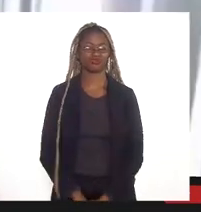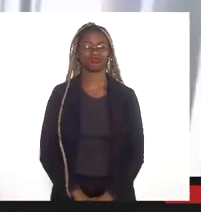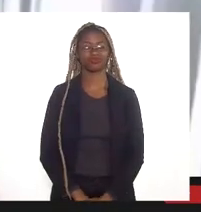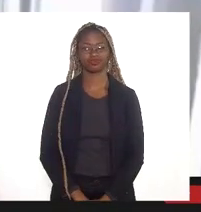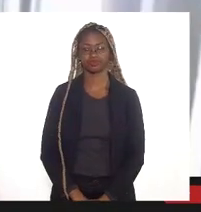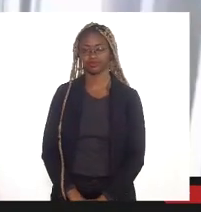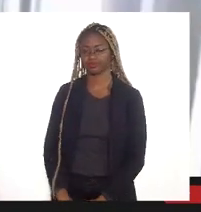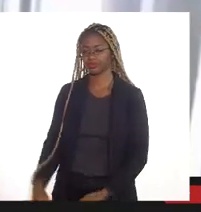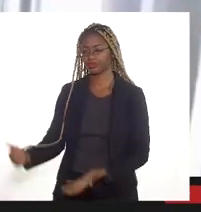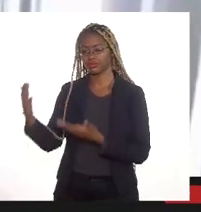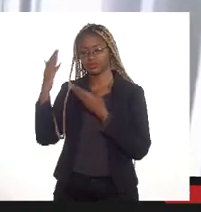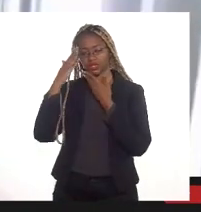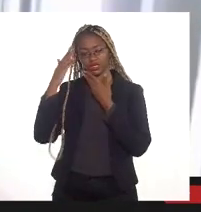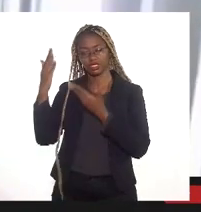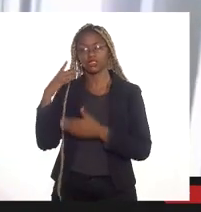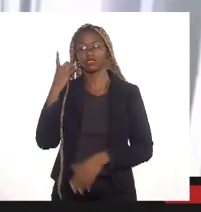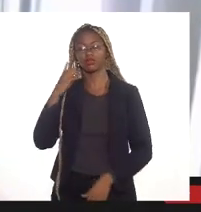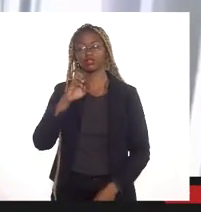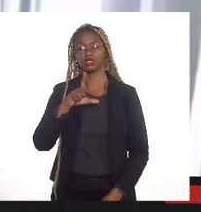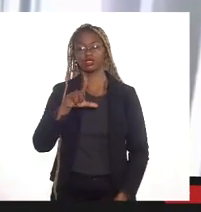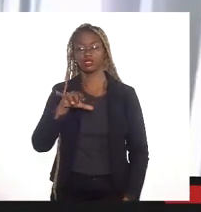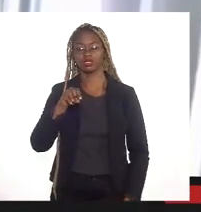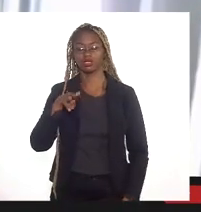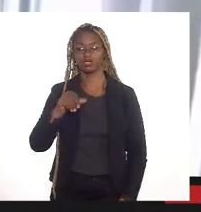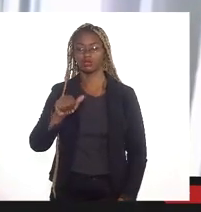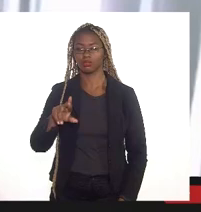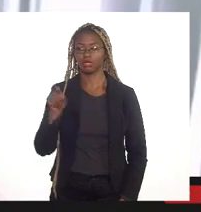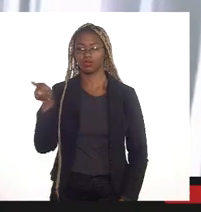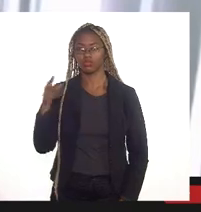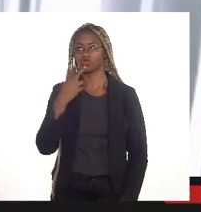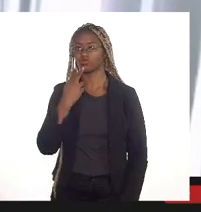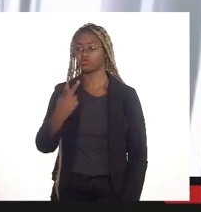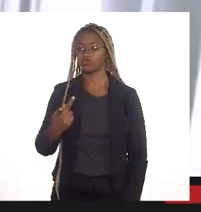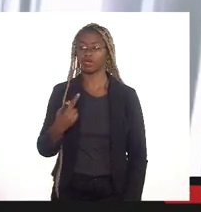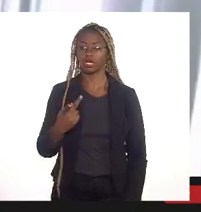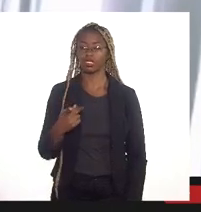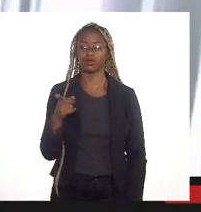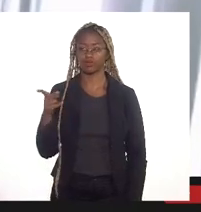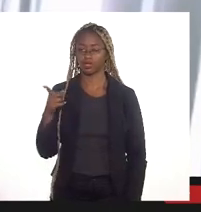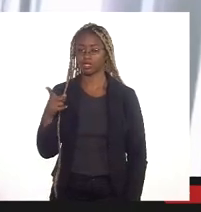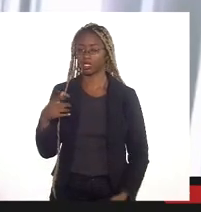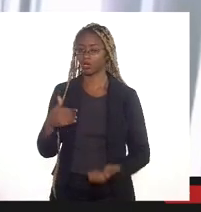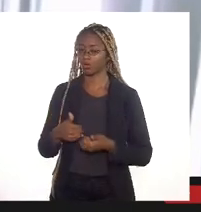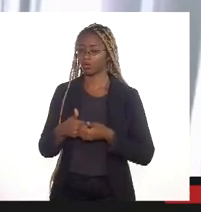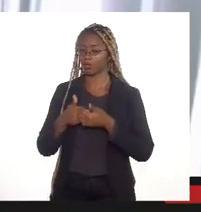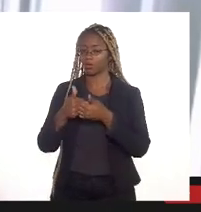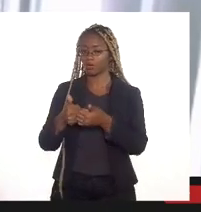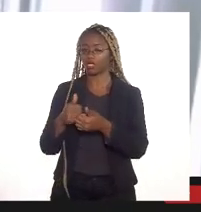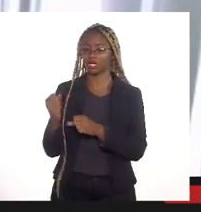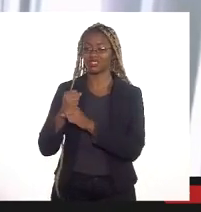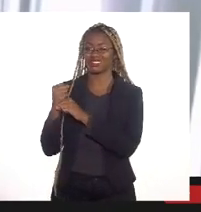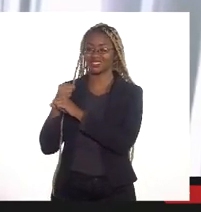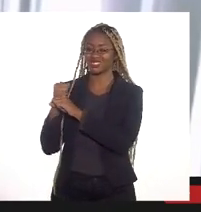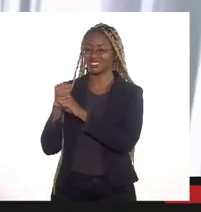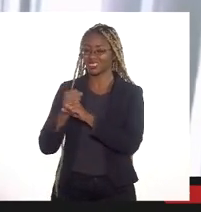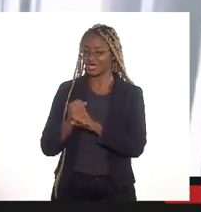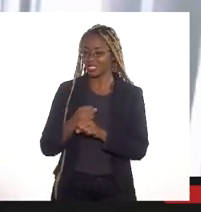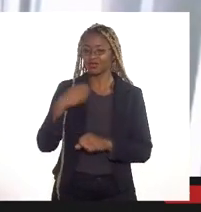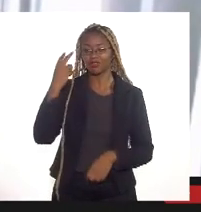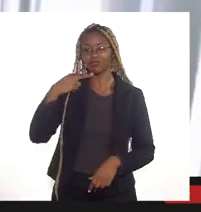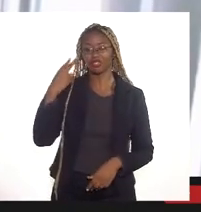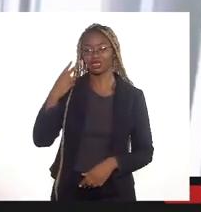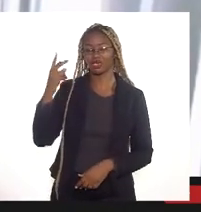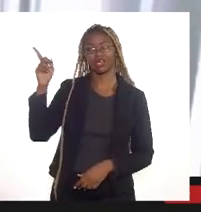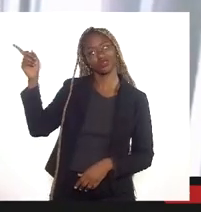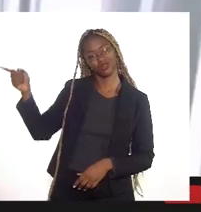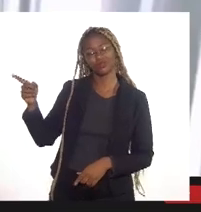Obrigado, deputado Eleomar Coelho, por sua manifestação, Vossa Excelência, que acompanha muitos anos como deputado e como vereador na capital,